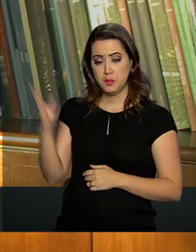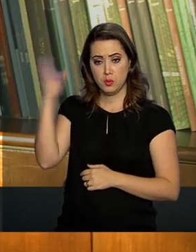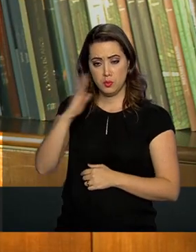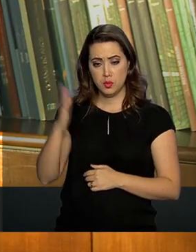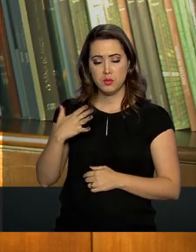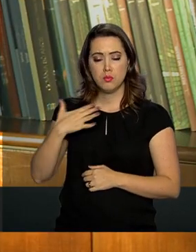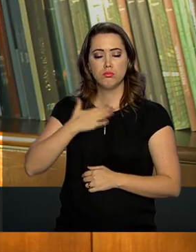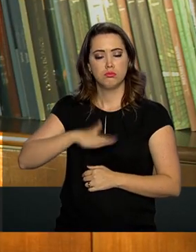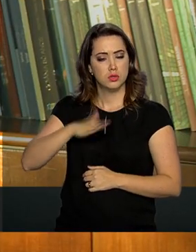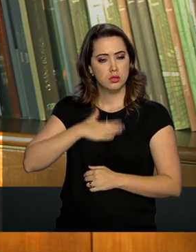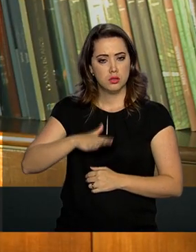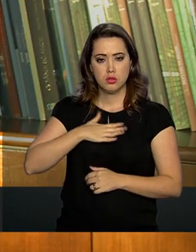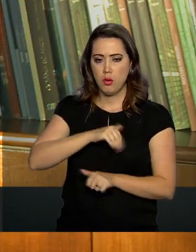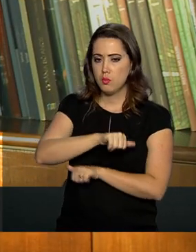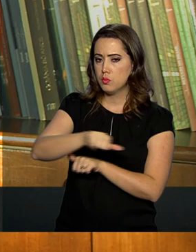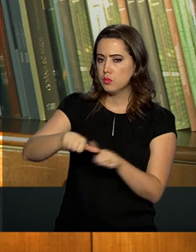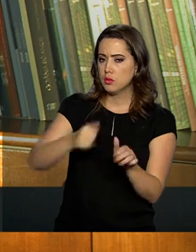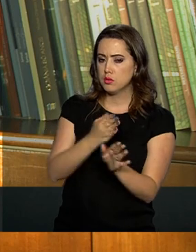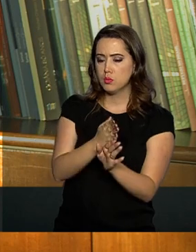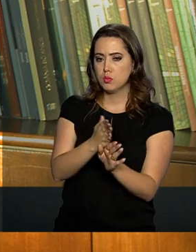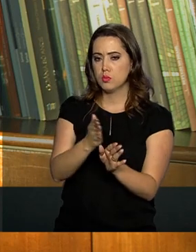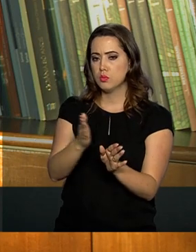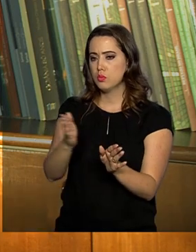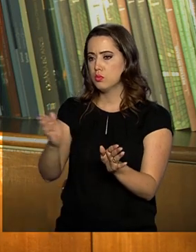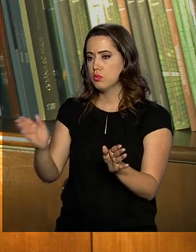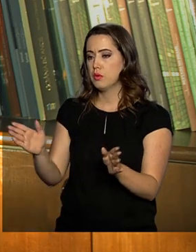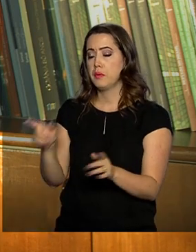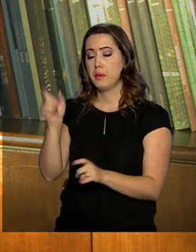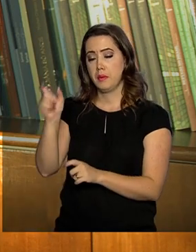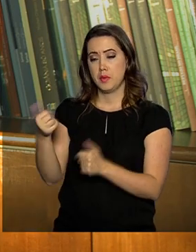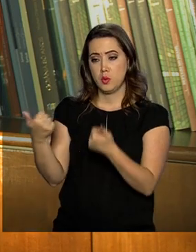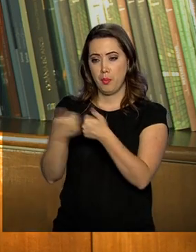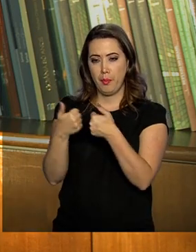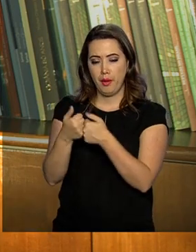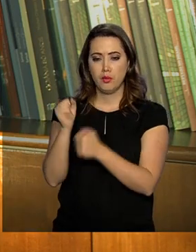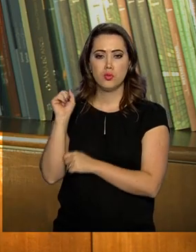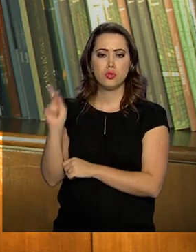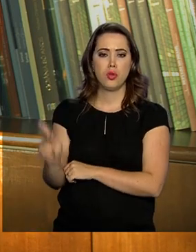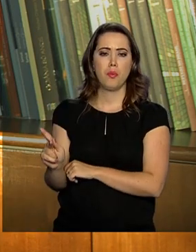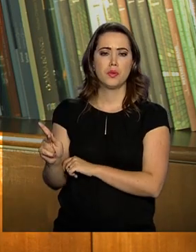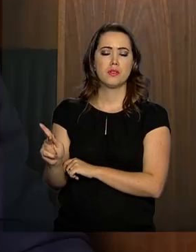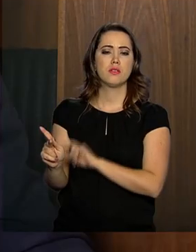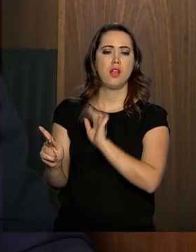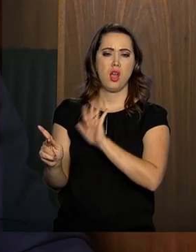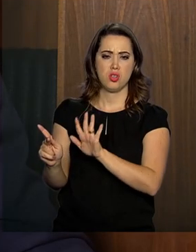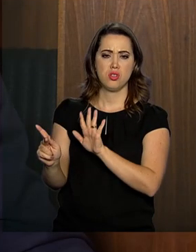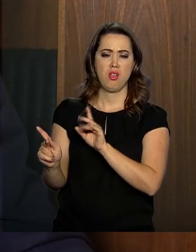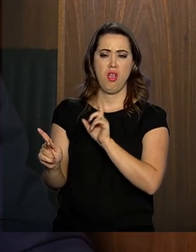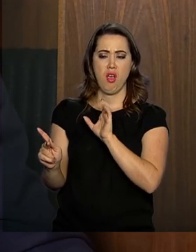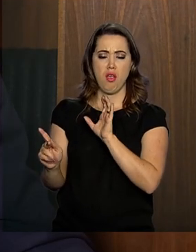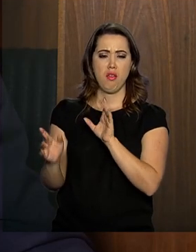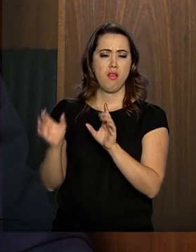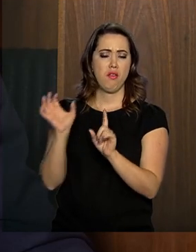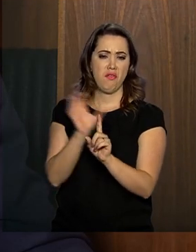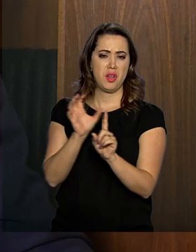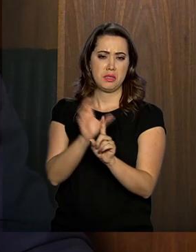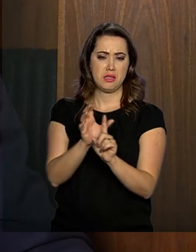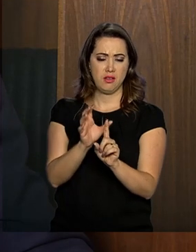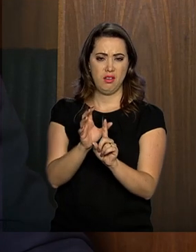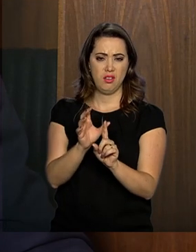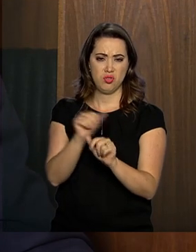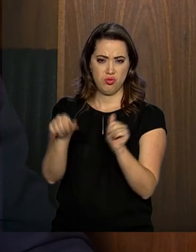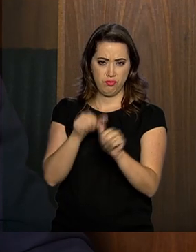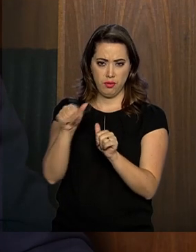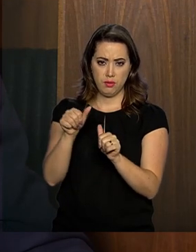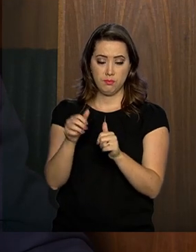tranquilos quanto à transição? Quem está perto de se aposentar será muito impactado? Quem está até dois anos da